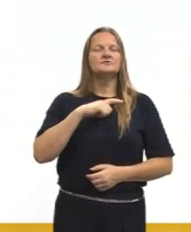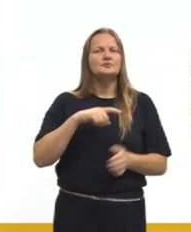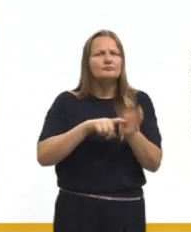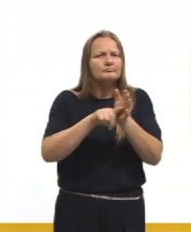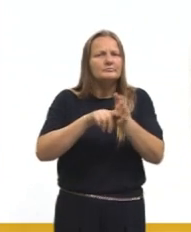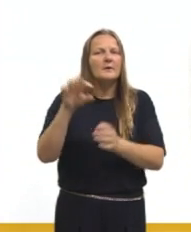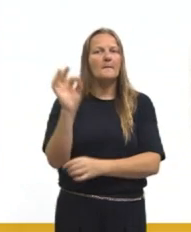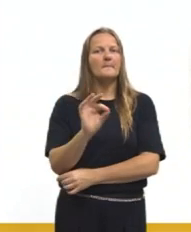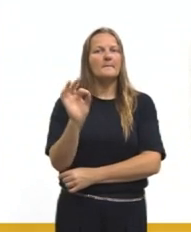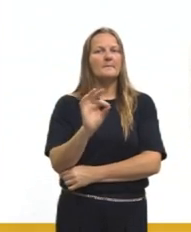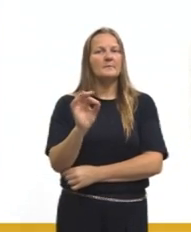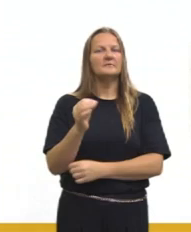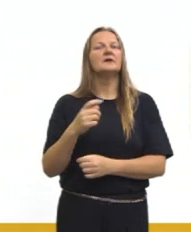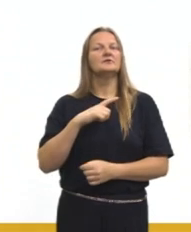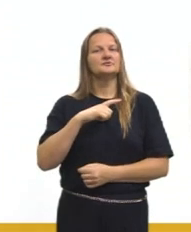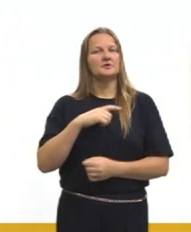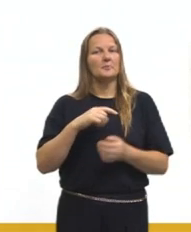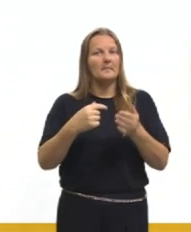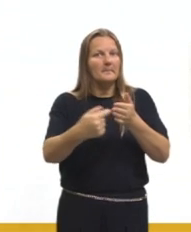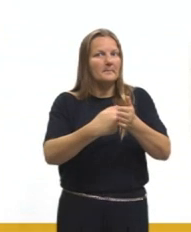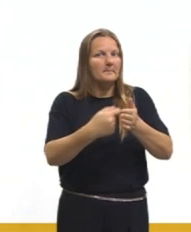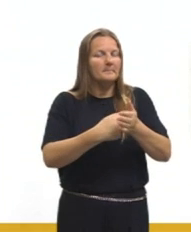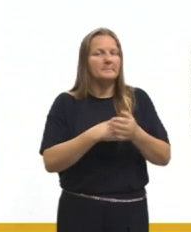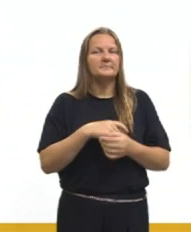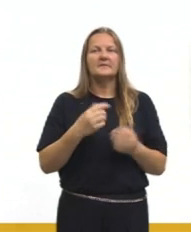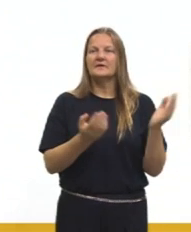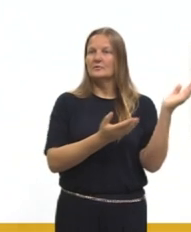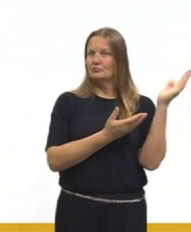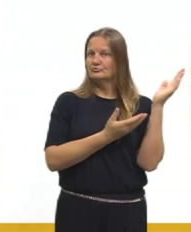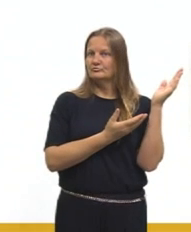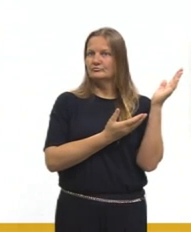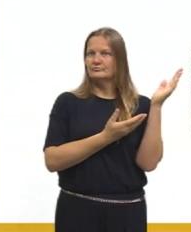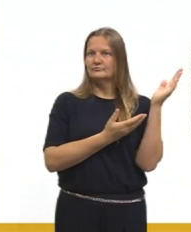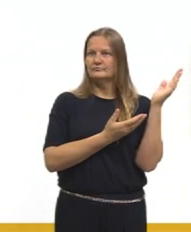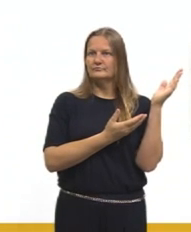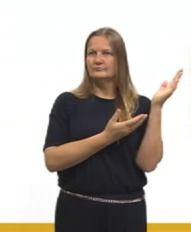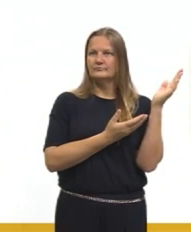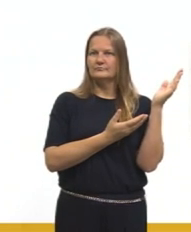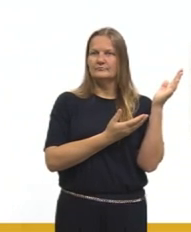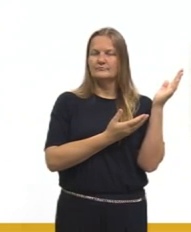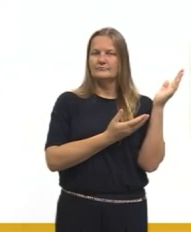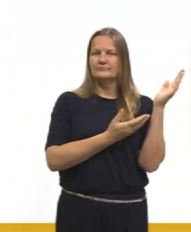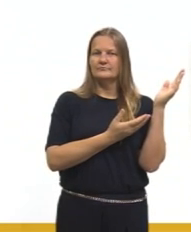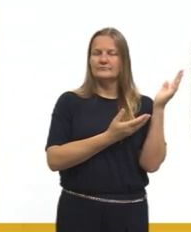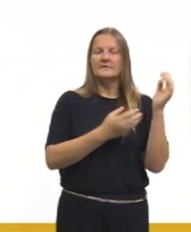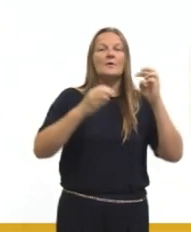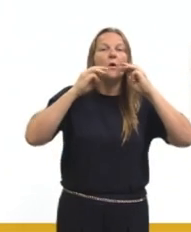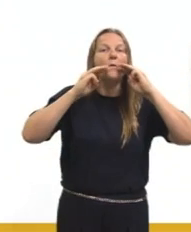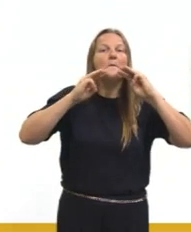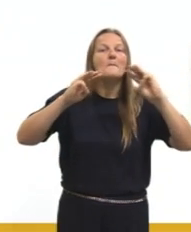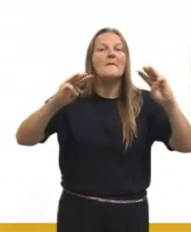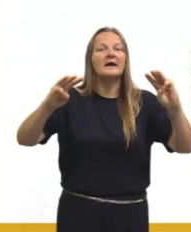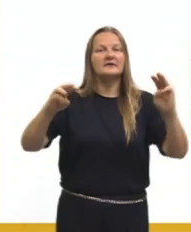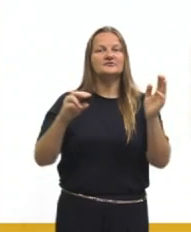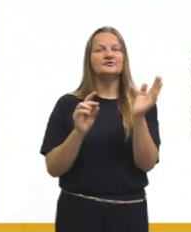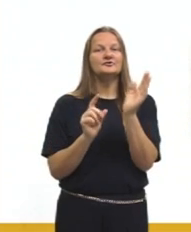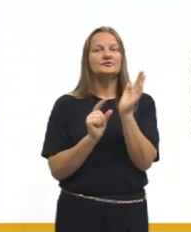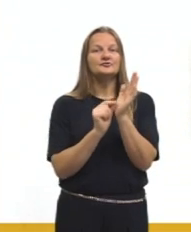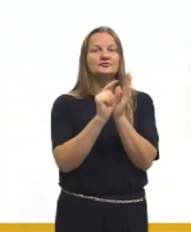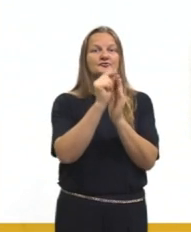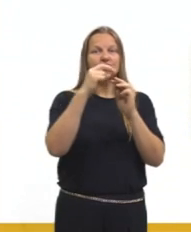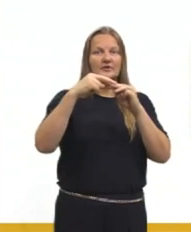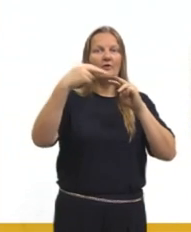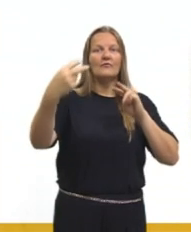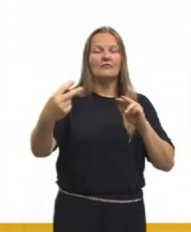porcentagem presente. Essa questão que está aí na tela. Ela falava sobre o marketing digital. Então, trazendo ali as